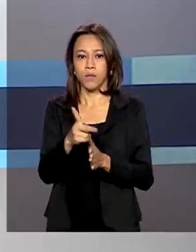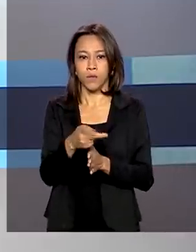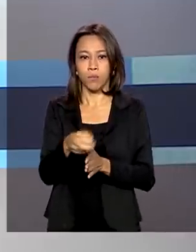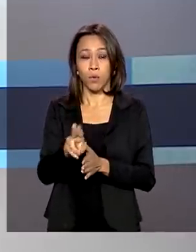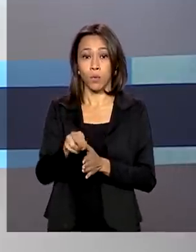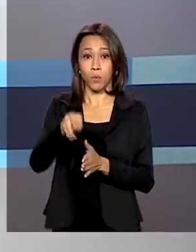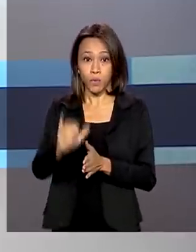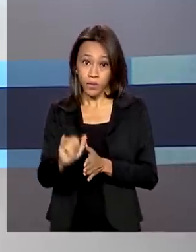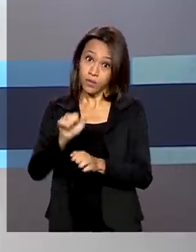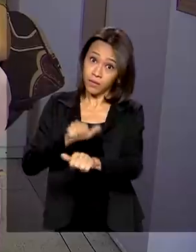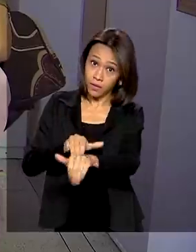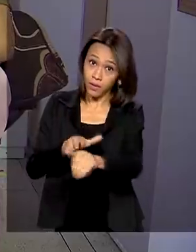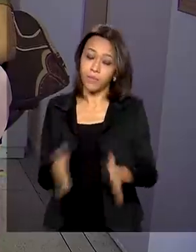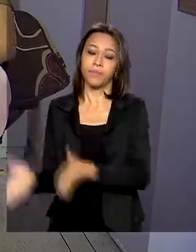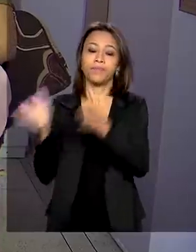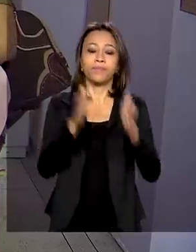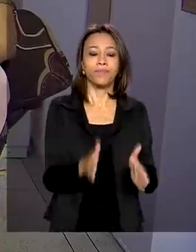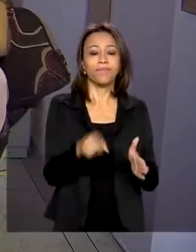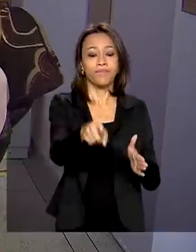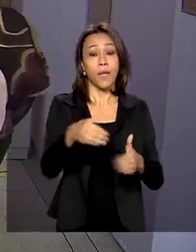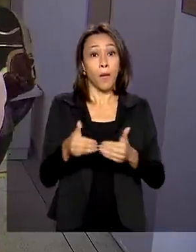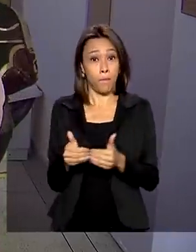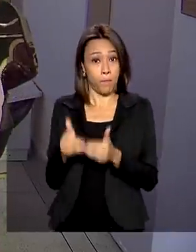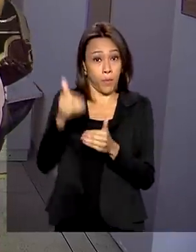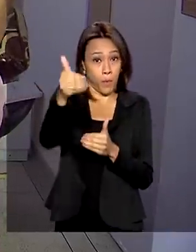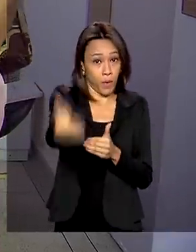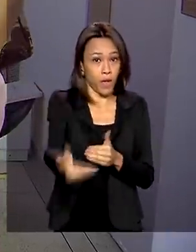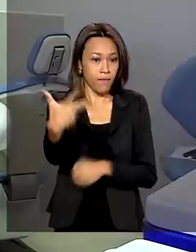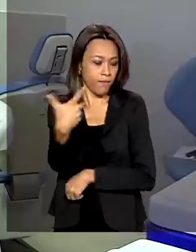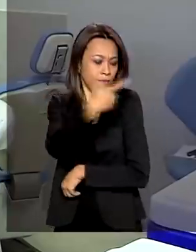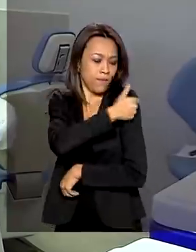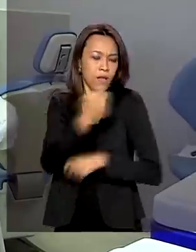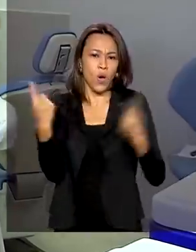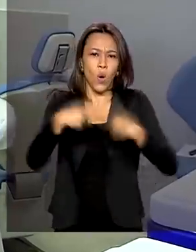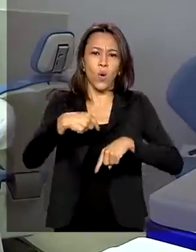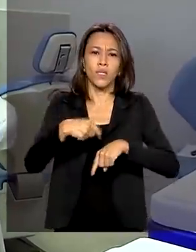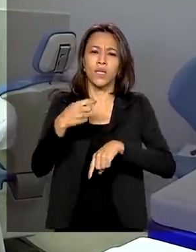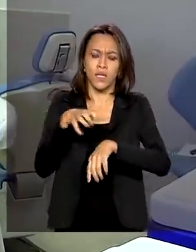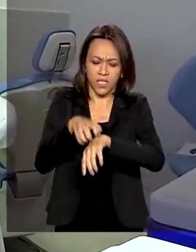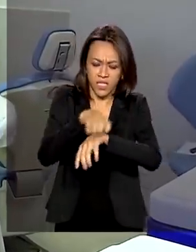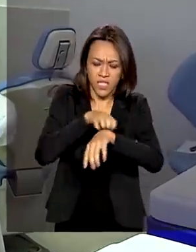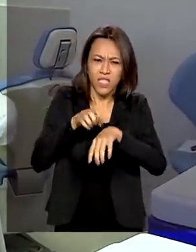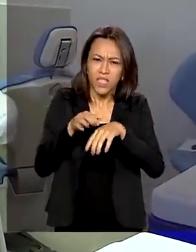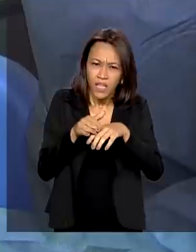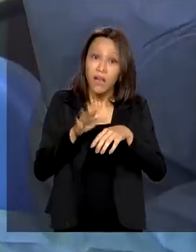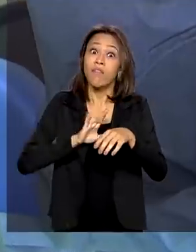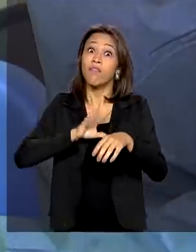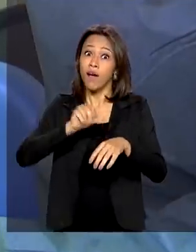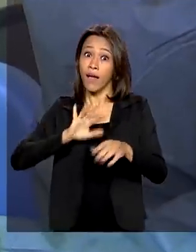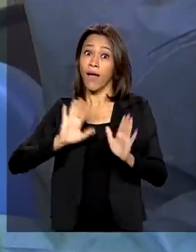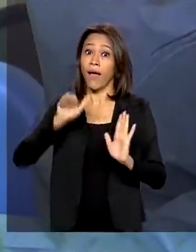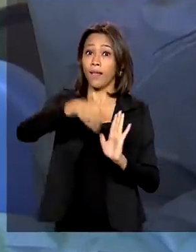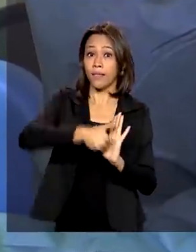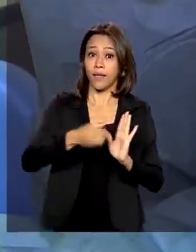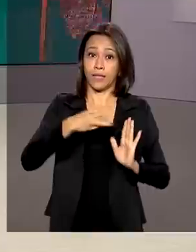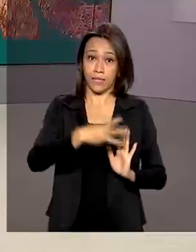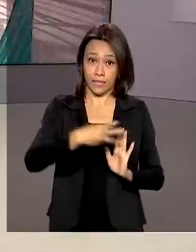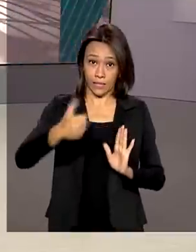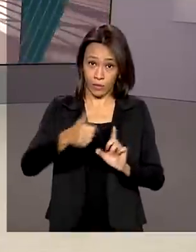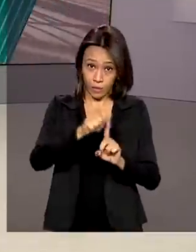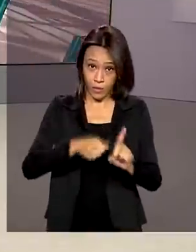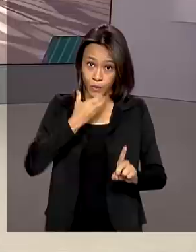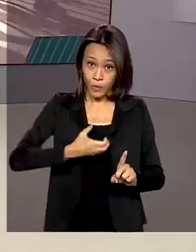E veja também, prorrogada a vacinação contra o sarampo, a campanha agora vai até 31 de outubro.